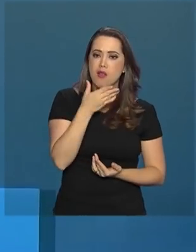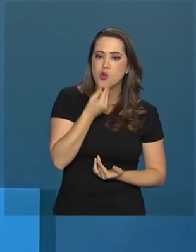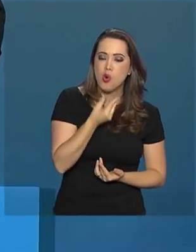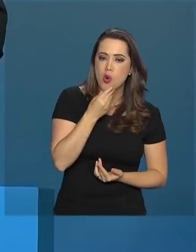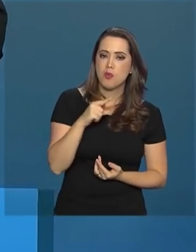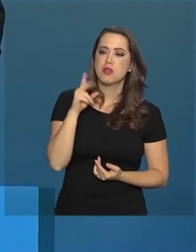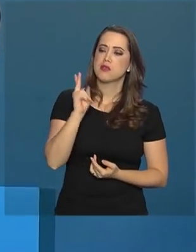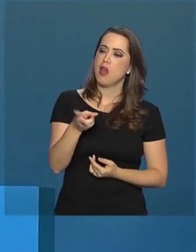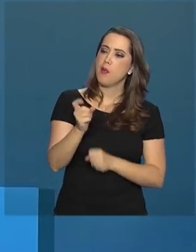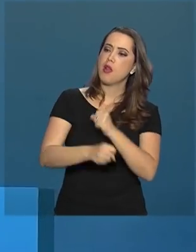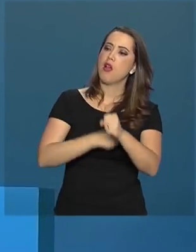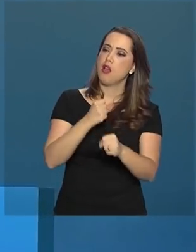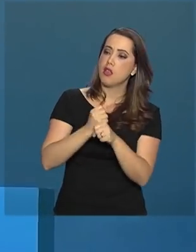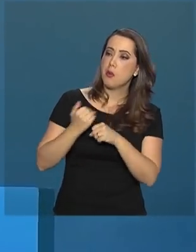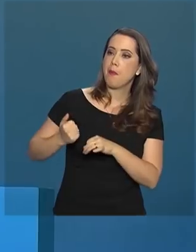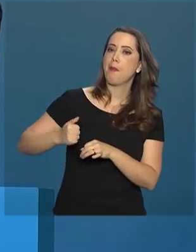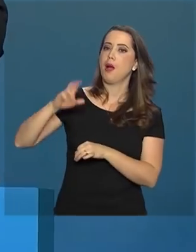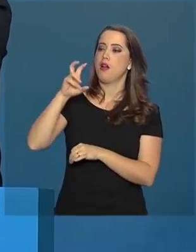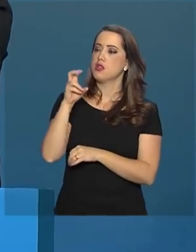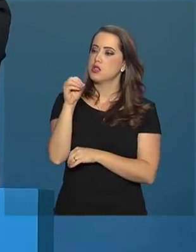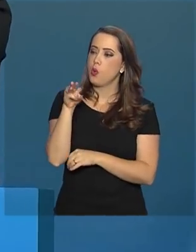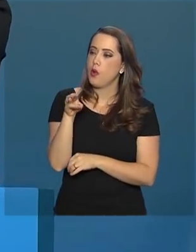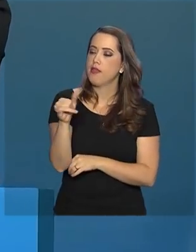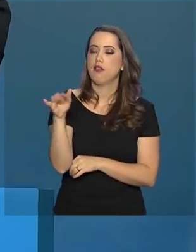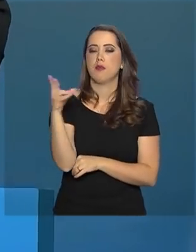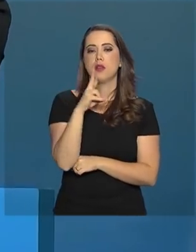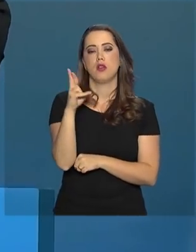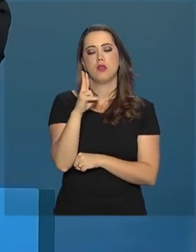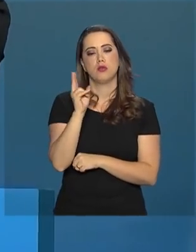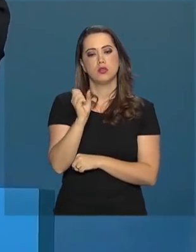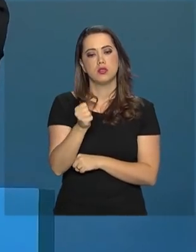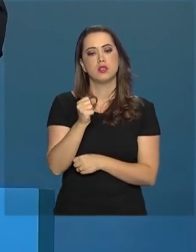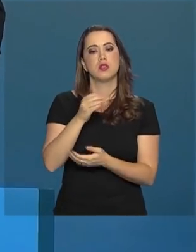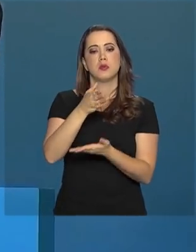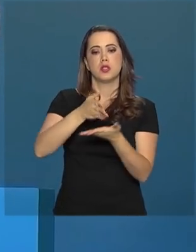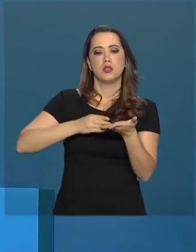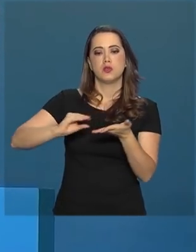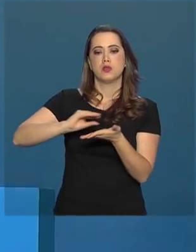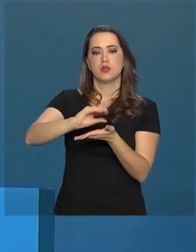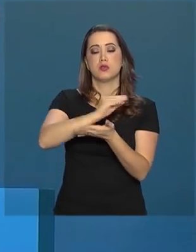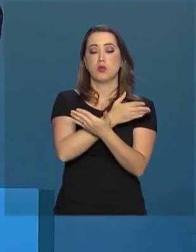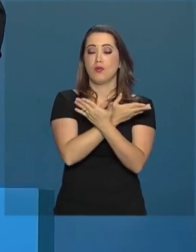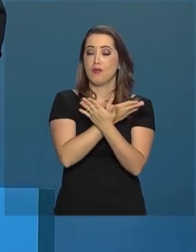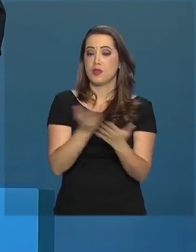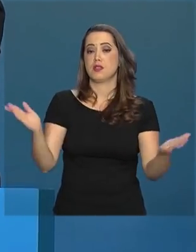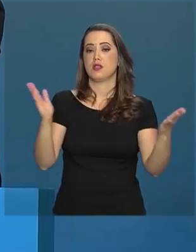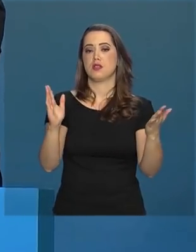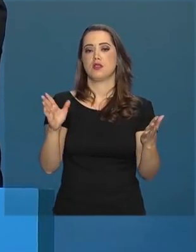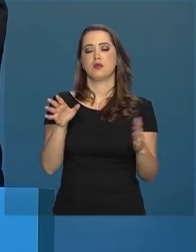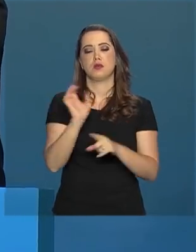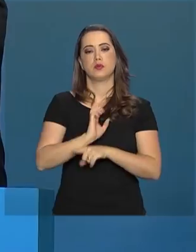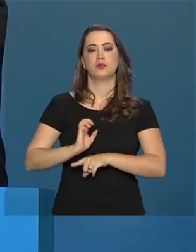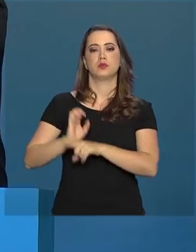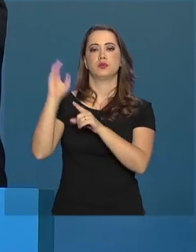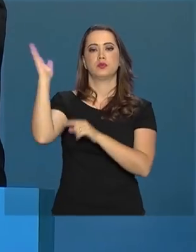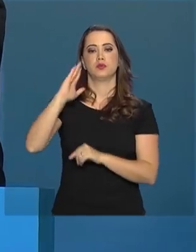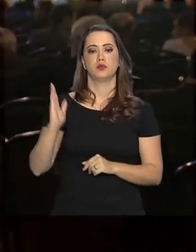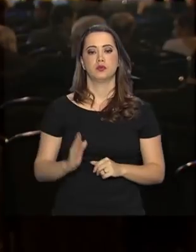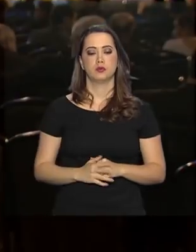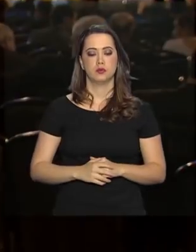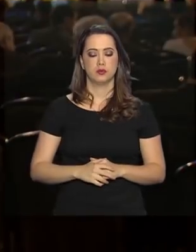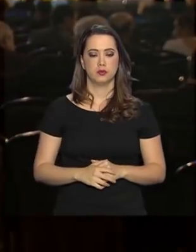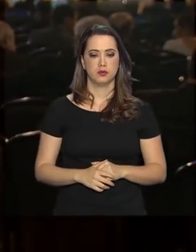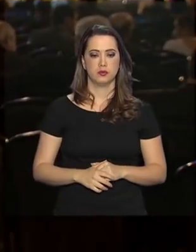tivéssemos todo ano mais 50 bilhões de reais para repartir com vocês e com os estados brasileiros.